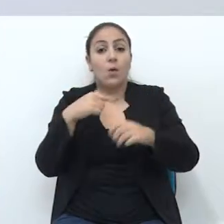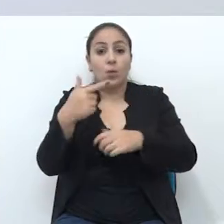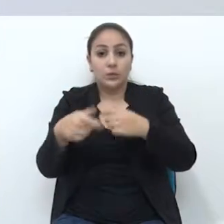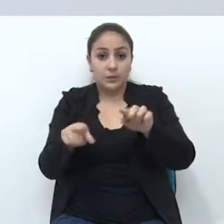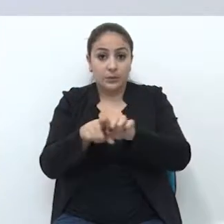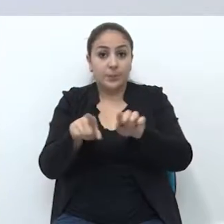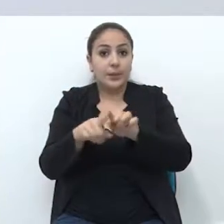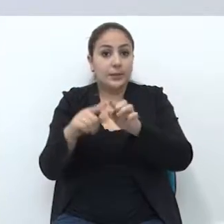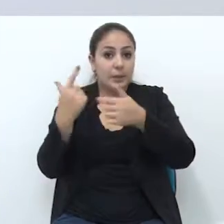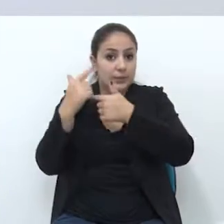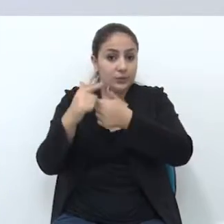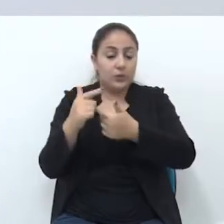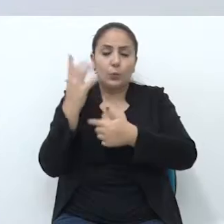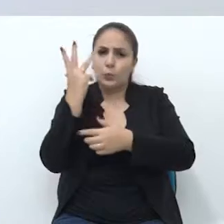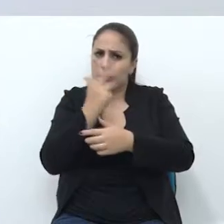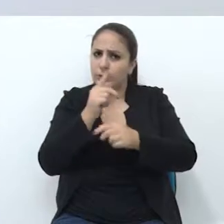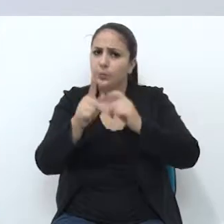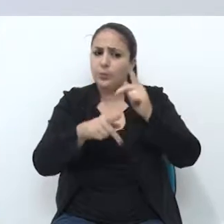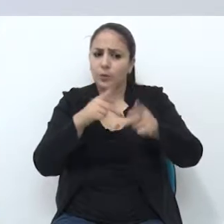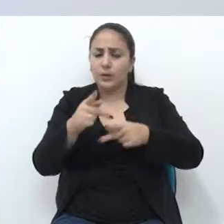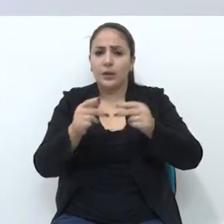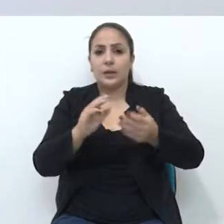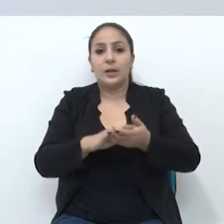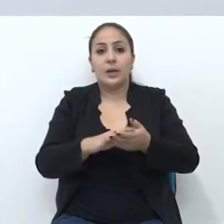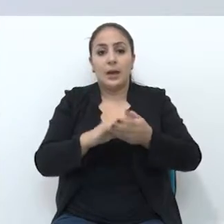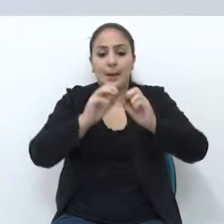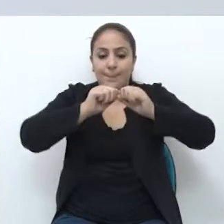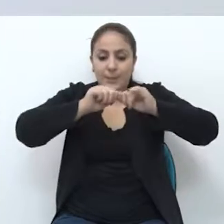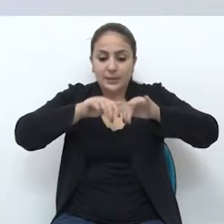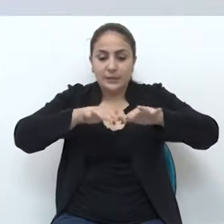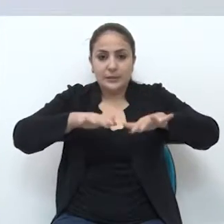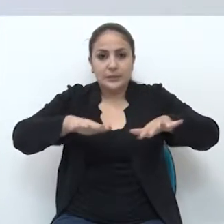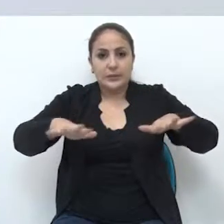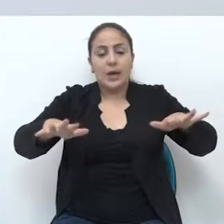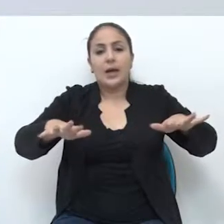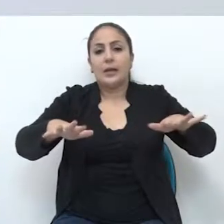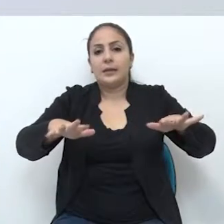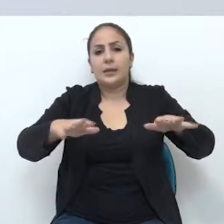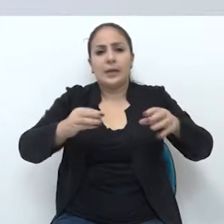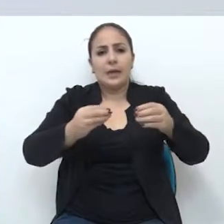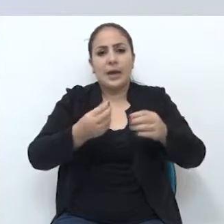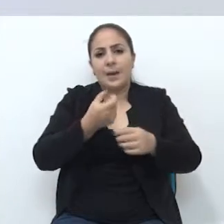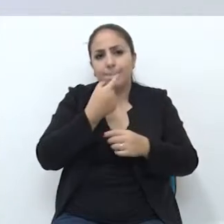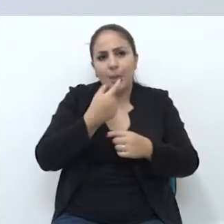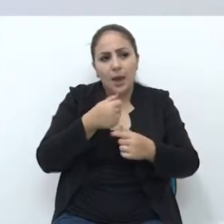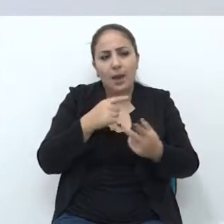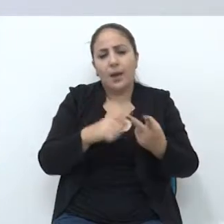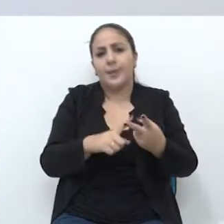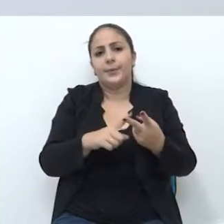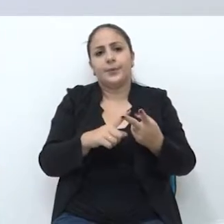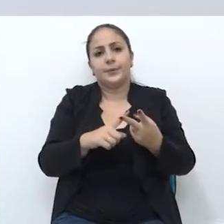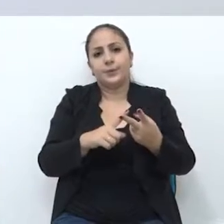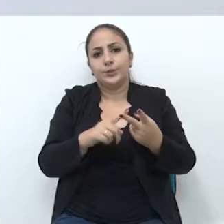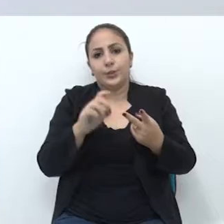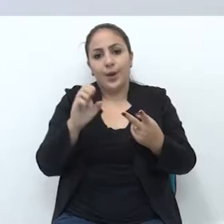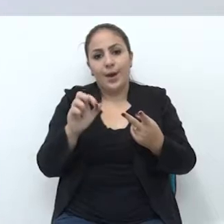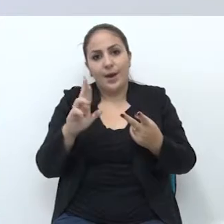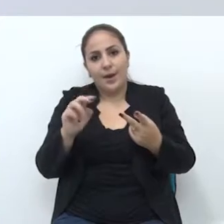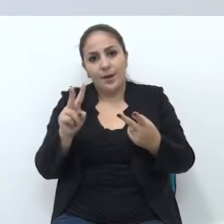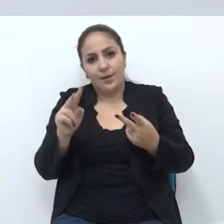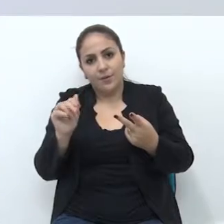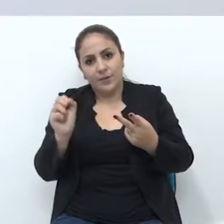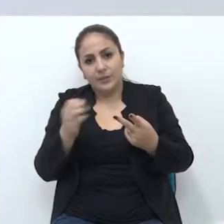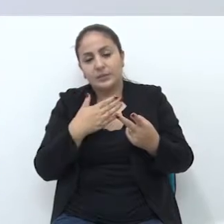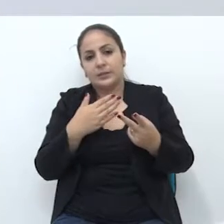tradição bonita, popular, que é a benção dos remédios, né? As ervas medicinais, que significa que a